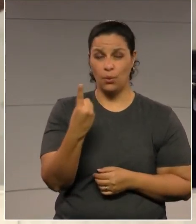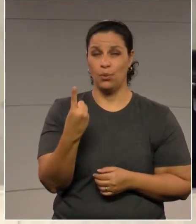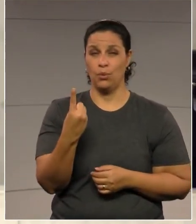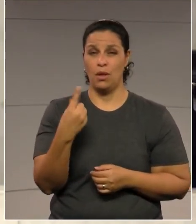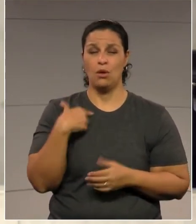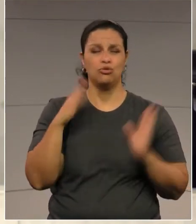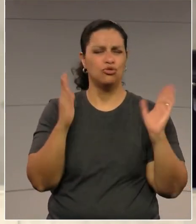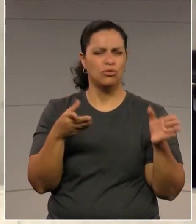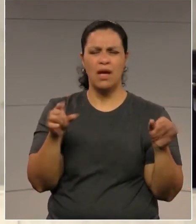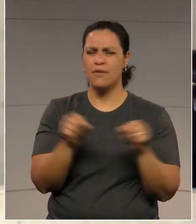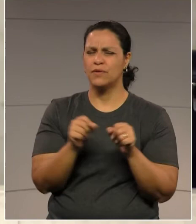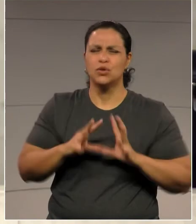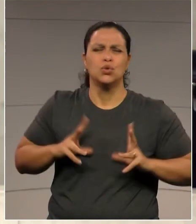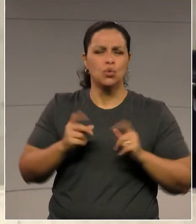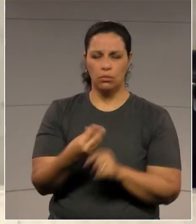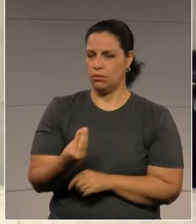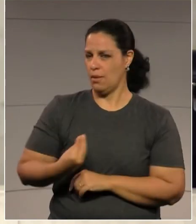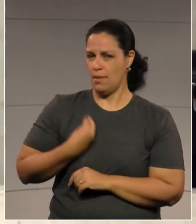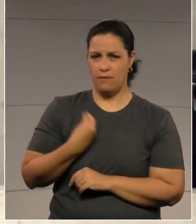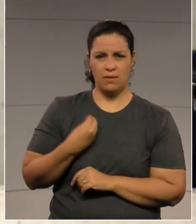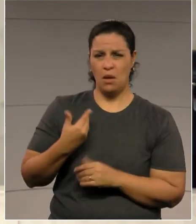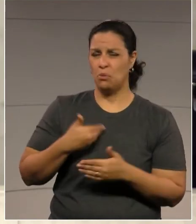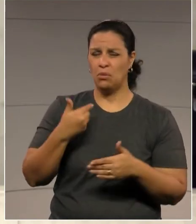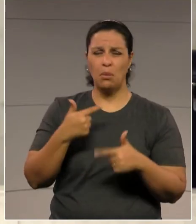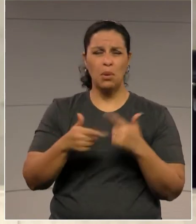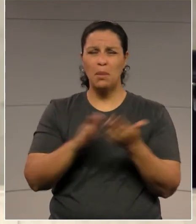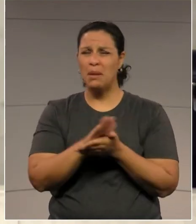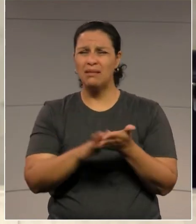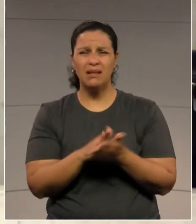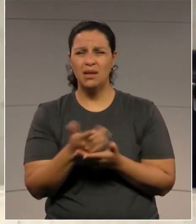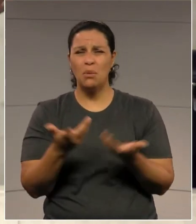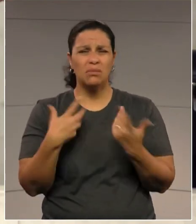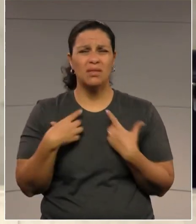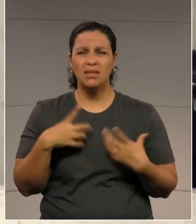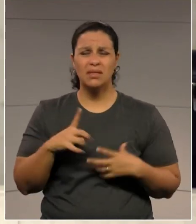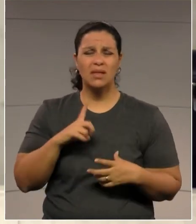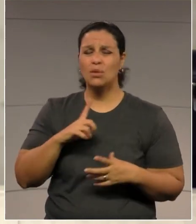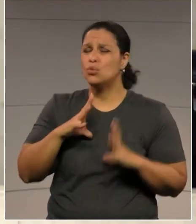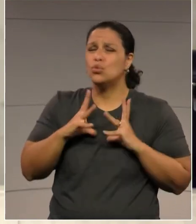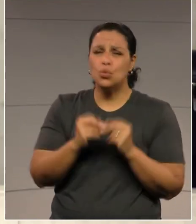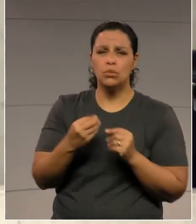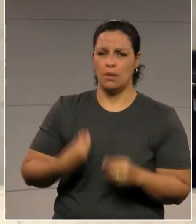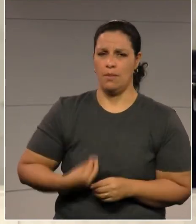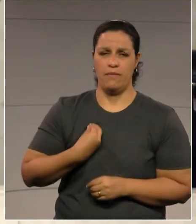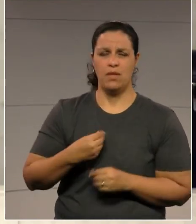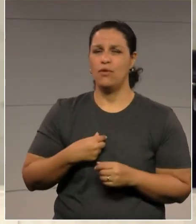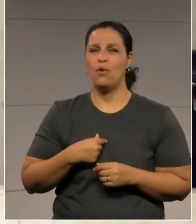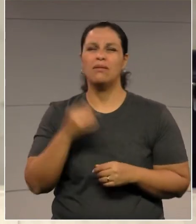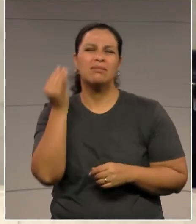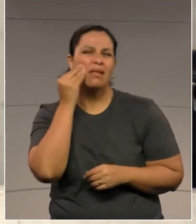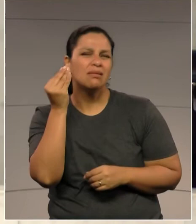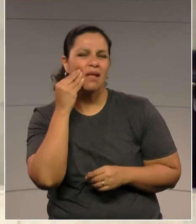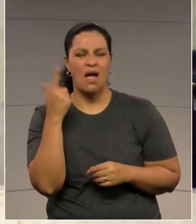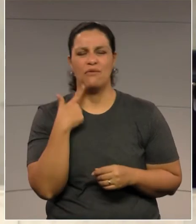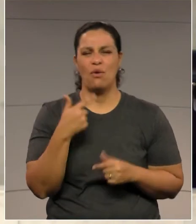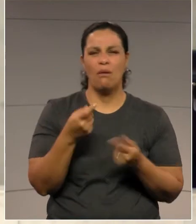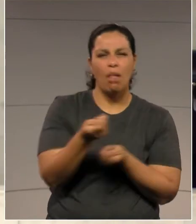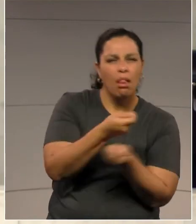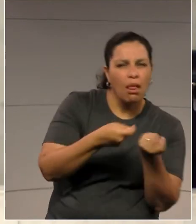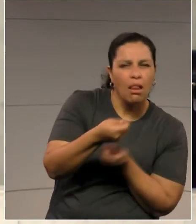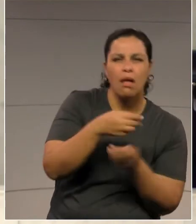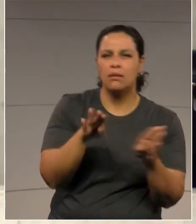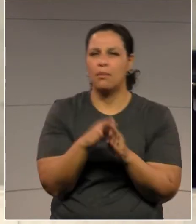Já fui tudo o que eu quis na vida. Já fui tudo. Não tem mais nada que eu possa ser. Então, não vou ser um aventureiro. Não vou enganar, fazer